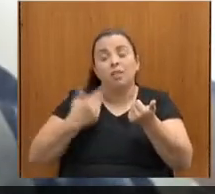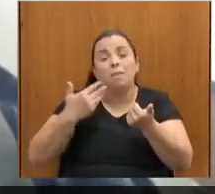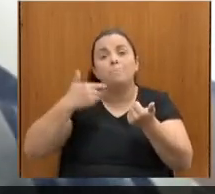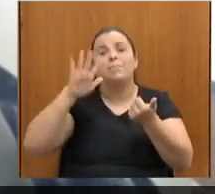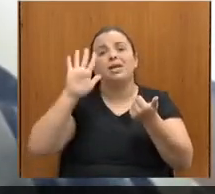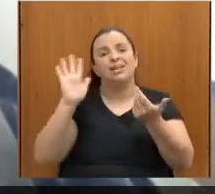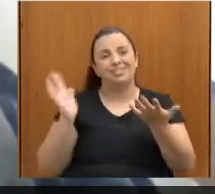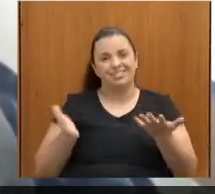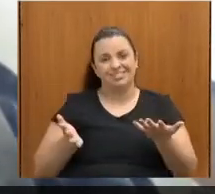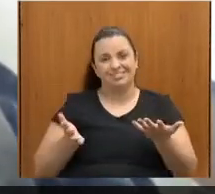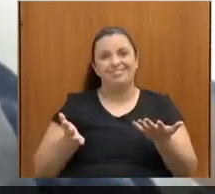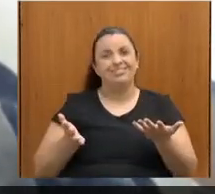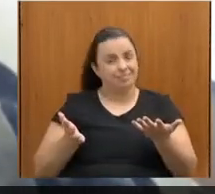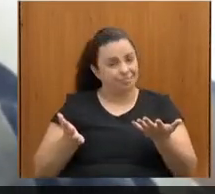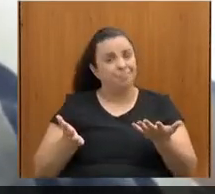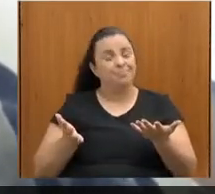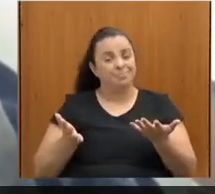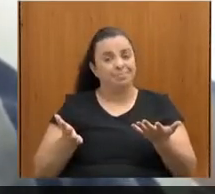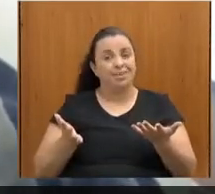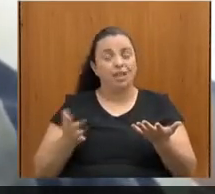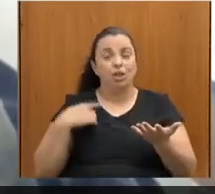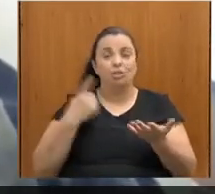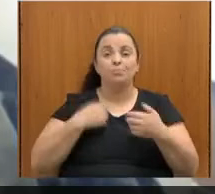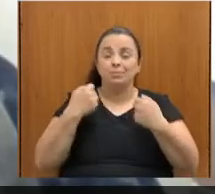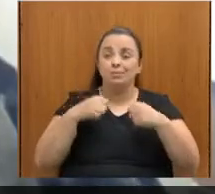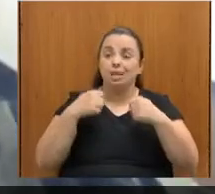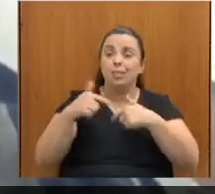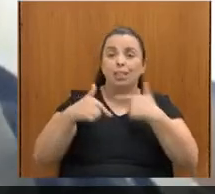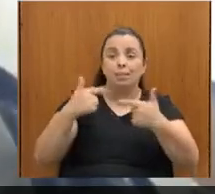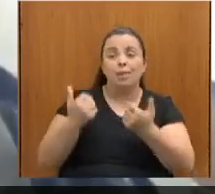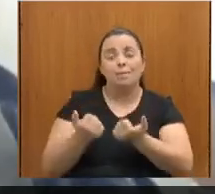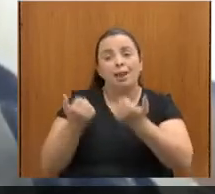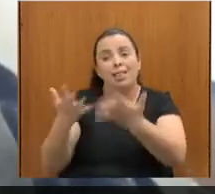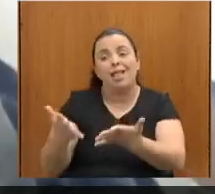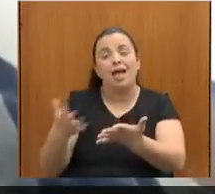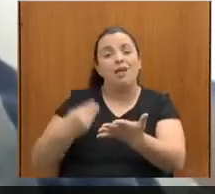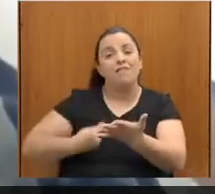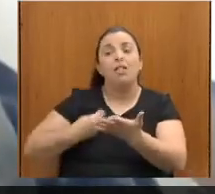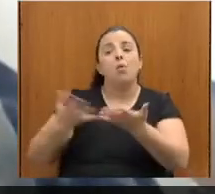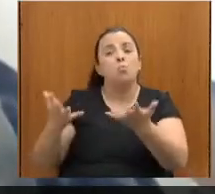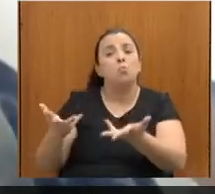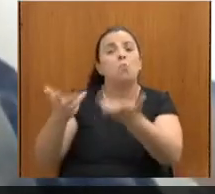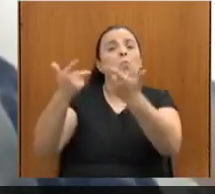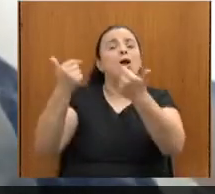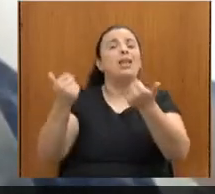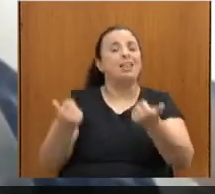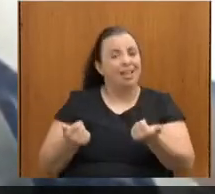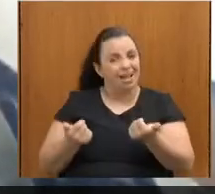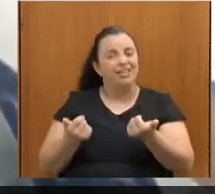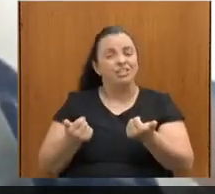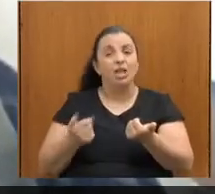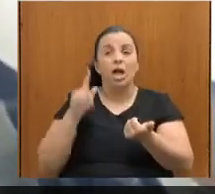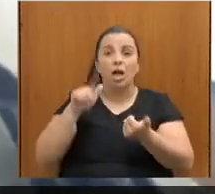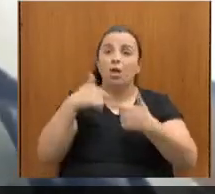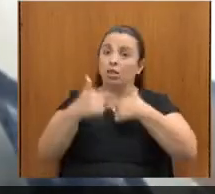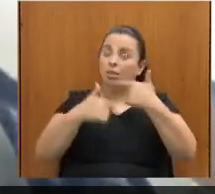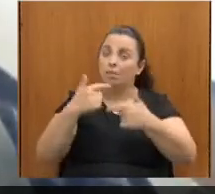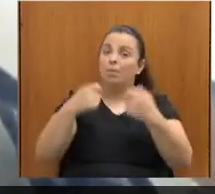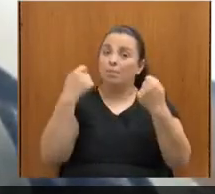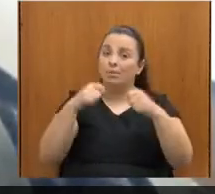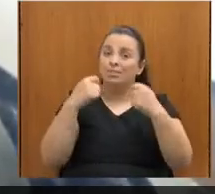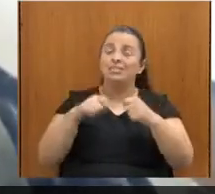deficiência e por toda a sua conquista nesse espaço. É um trabalho que precisa sempre ser